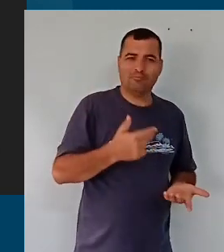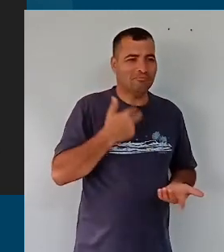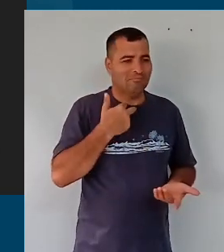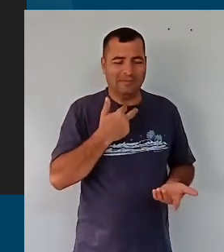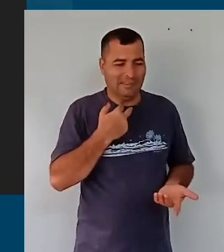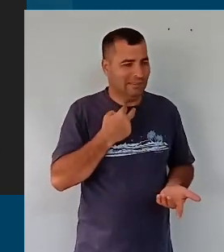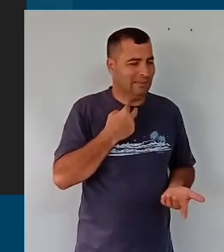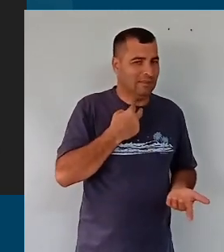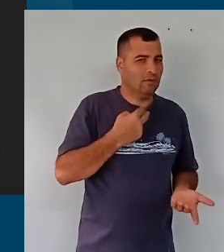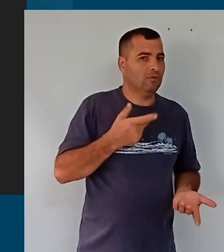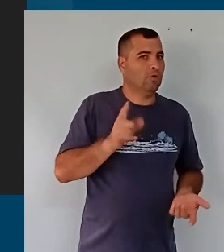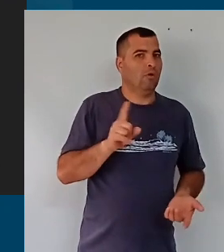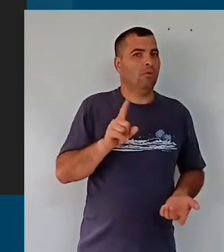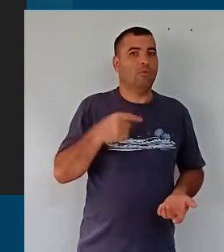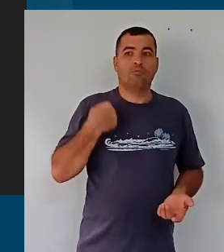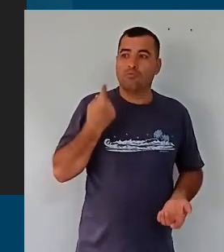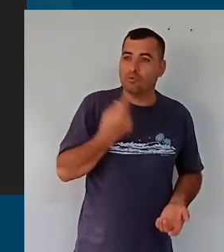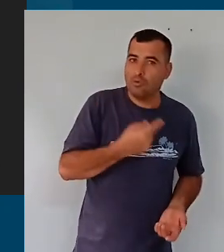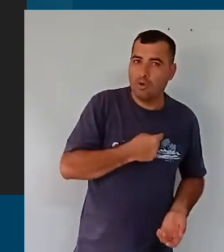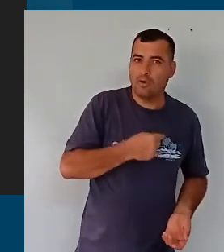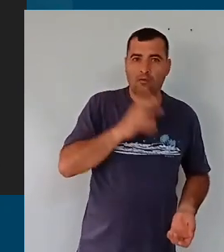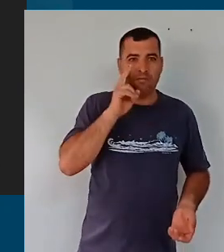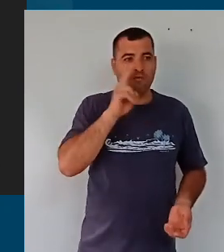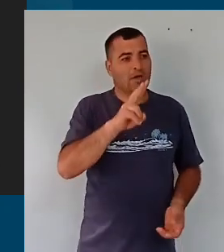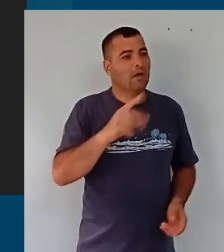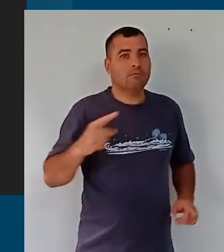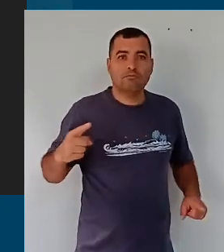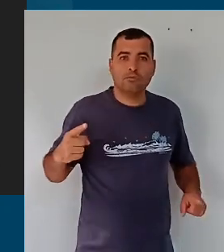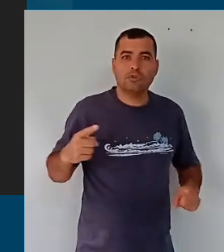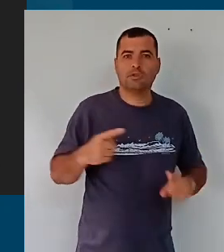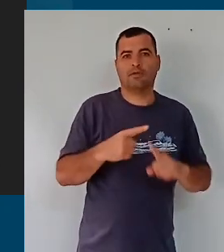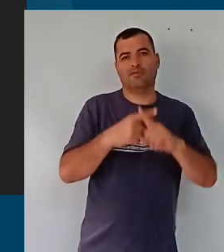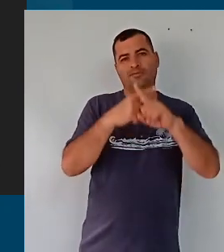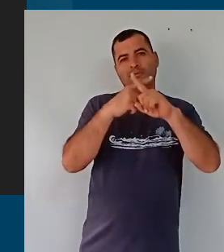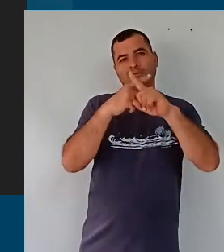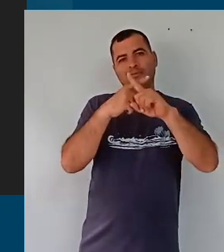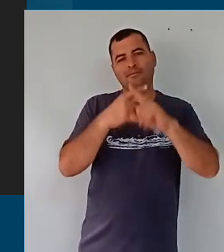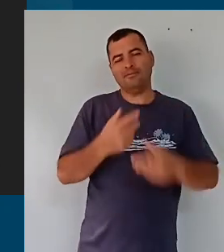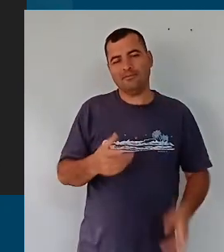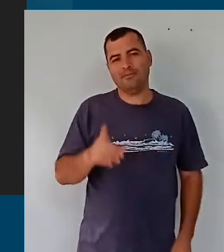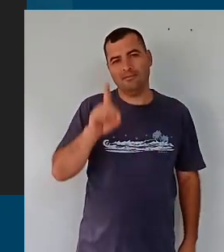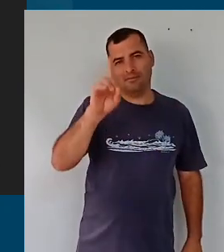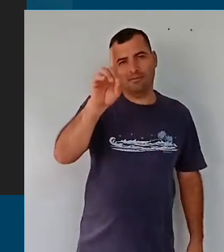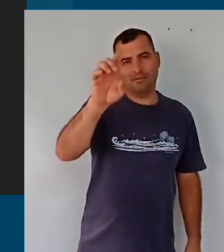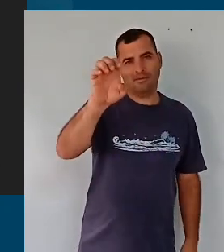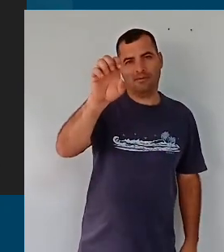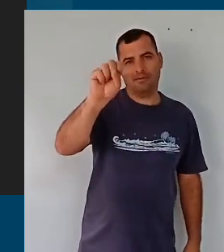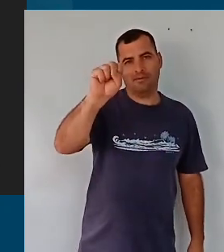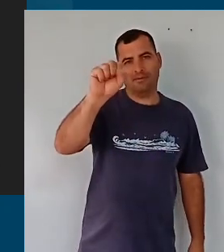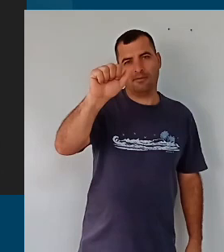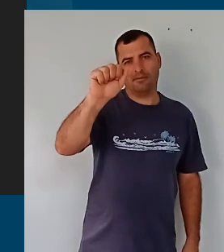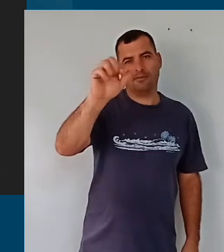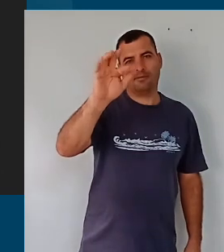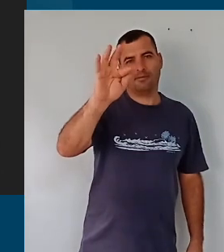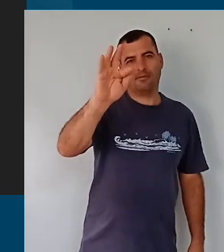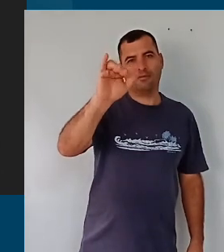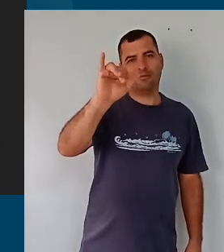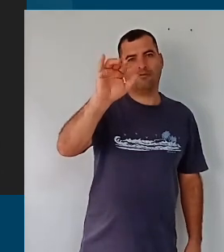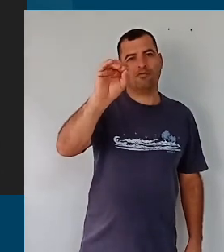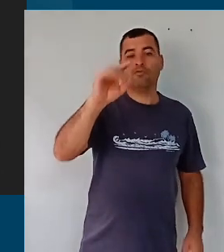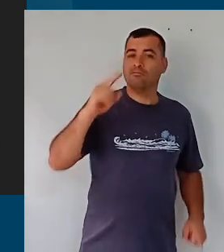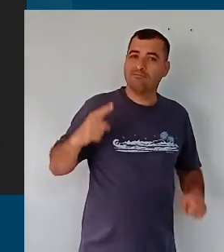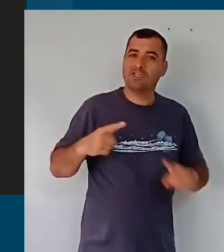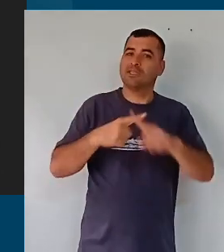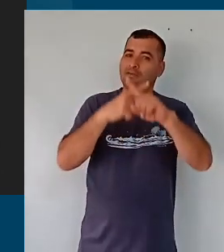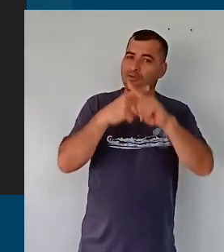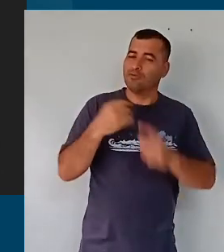é a gente olhar, Fernando, o modelo do desafio, olha que bonito isso, gente, mais importante do que o modelo